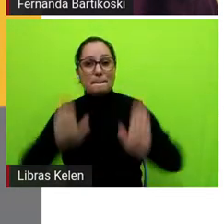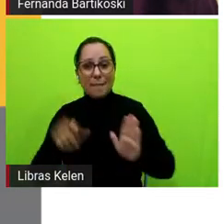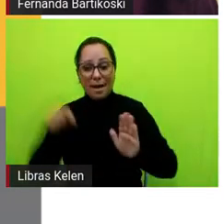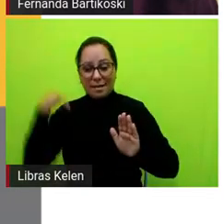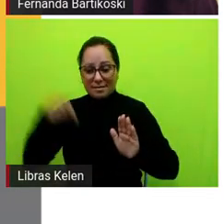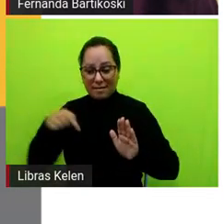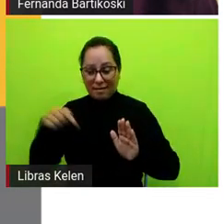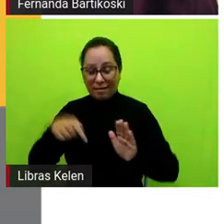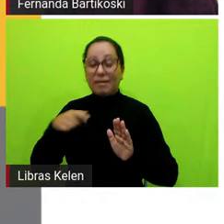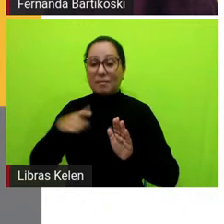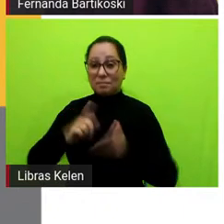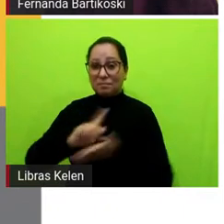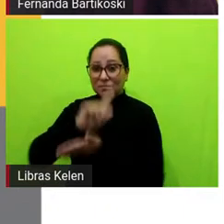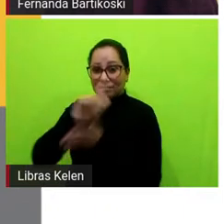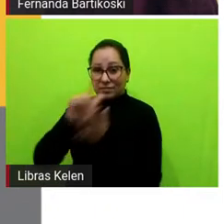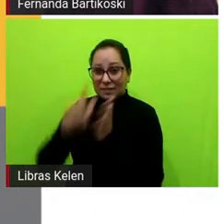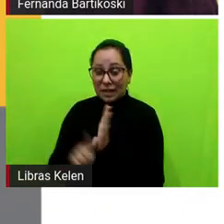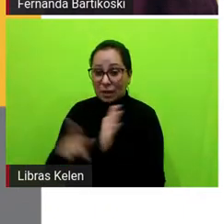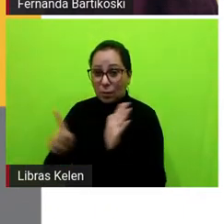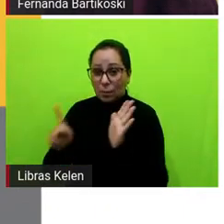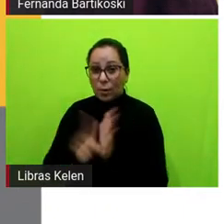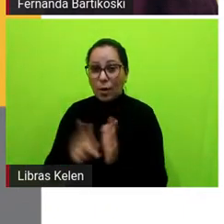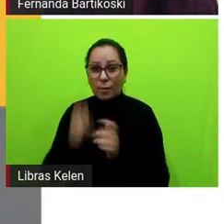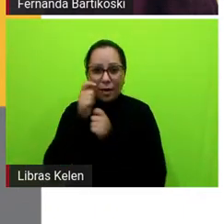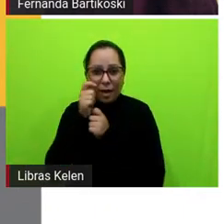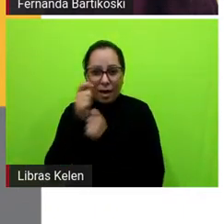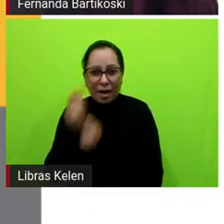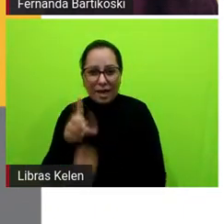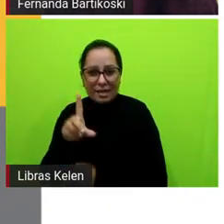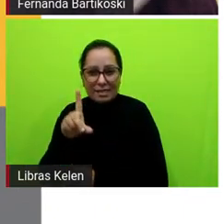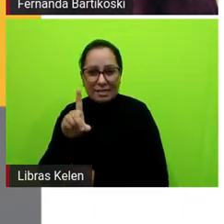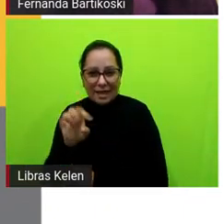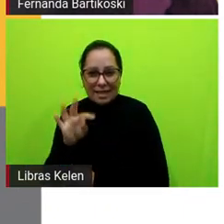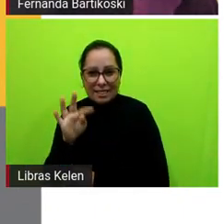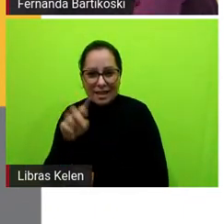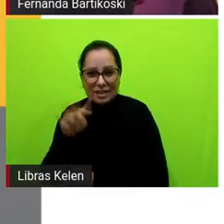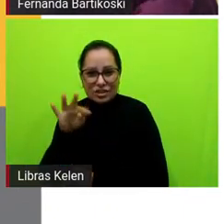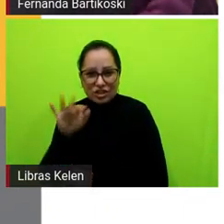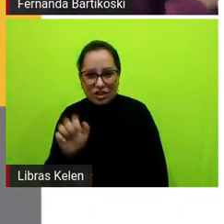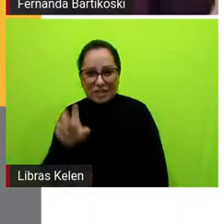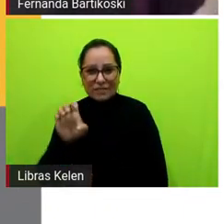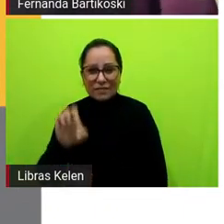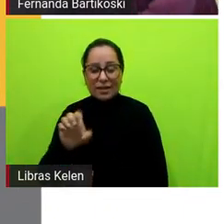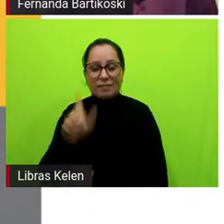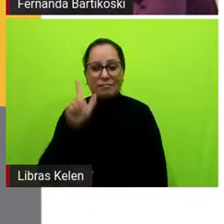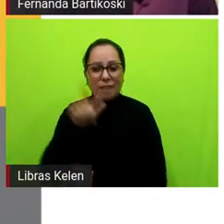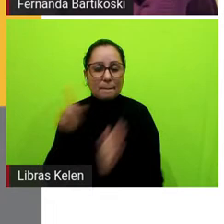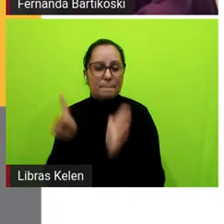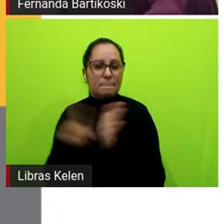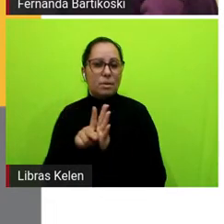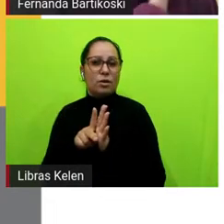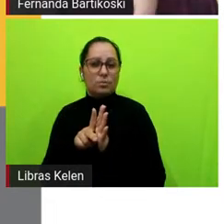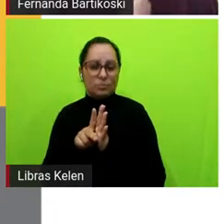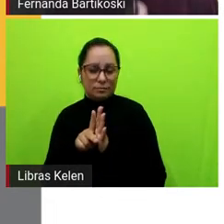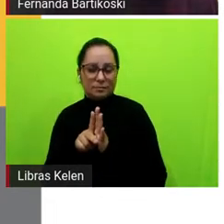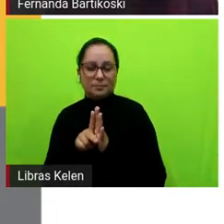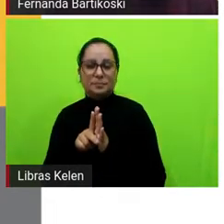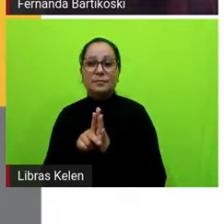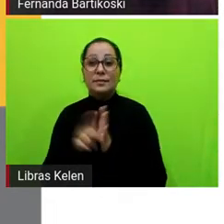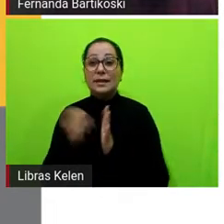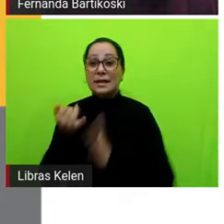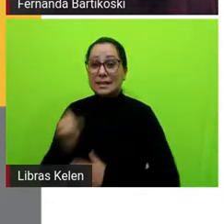narrativa de detetive tem uma característica que o especifica ao lidar com um crime